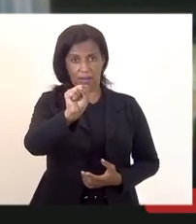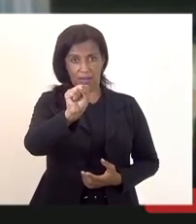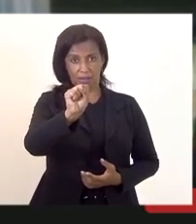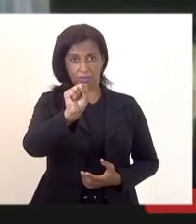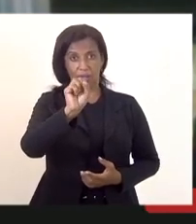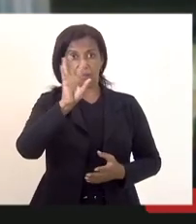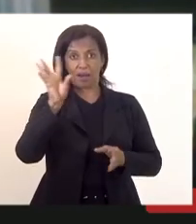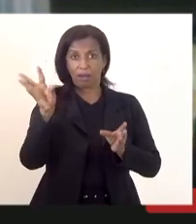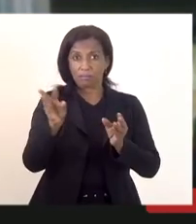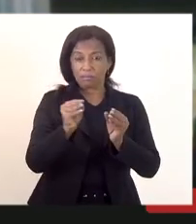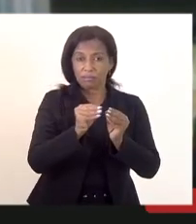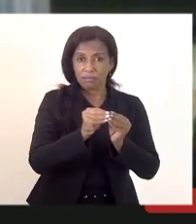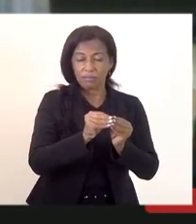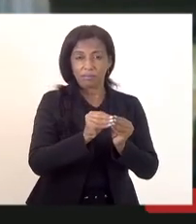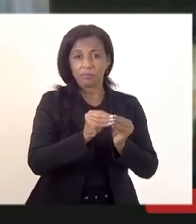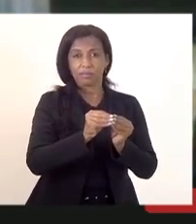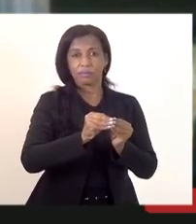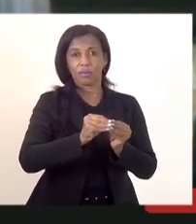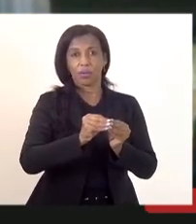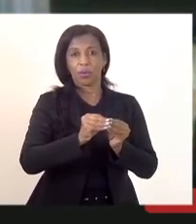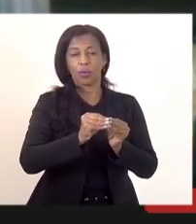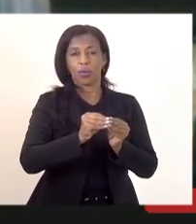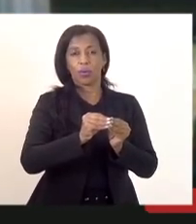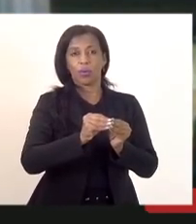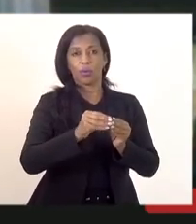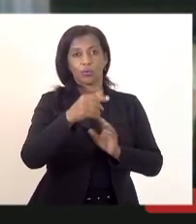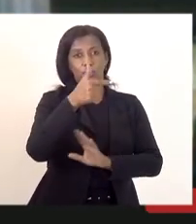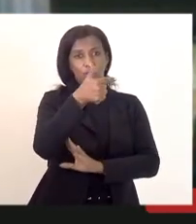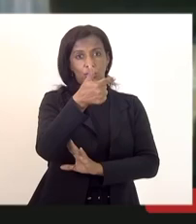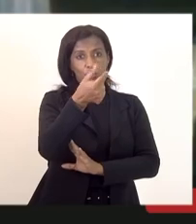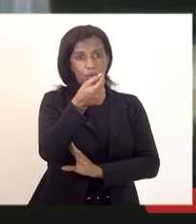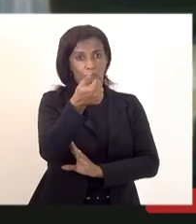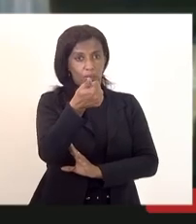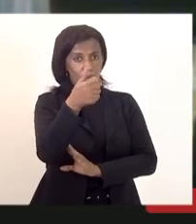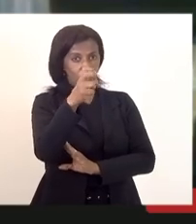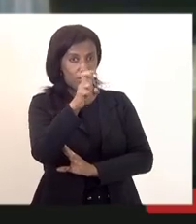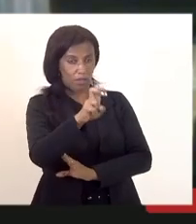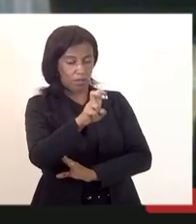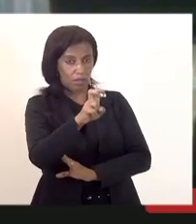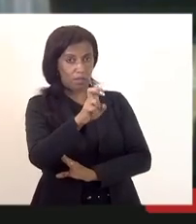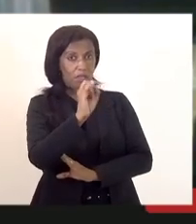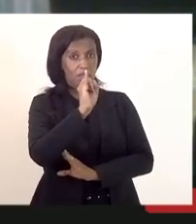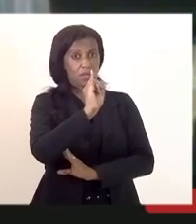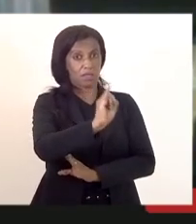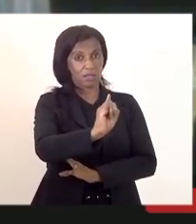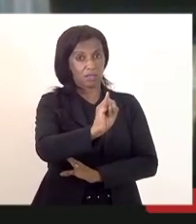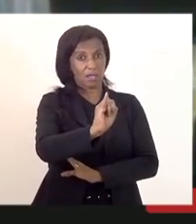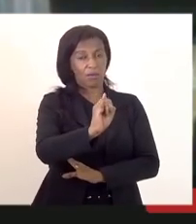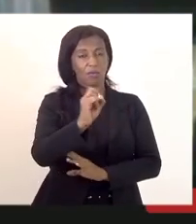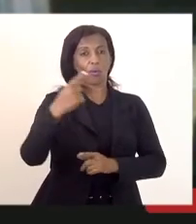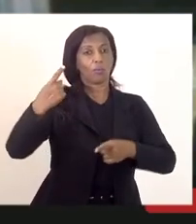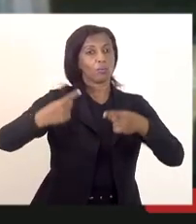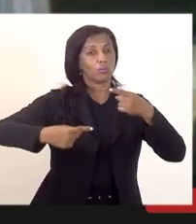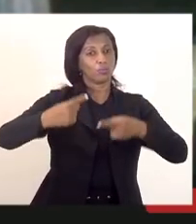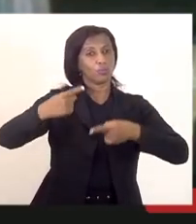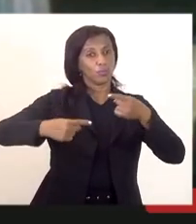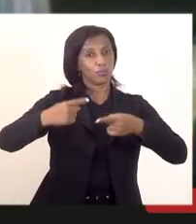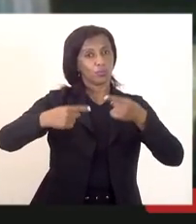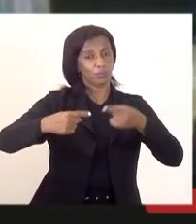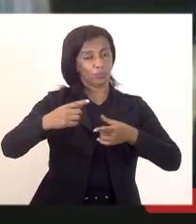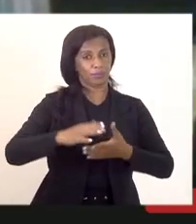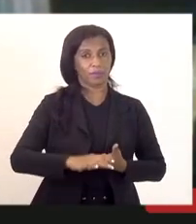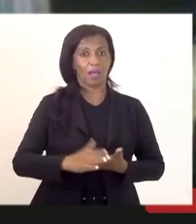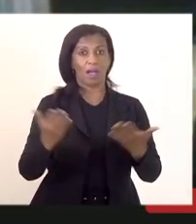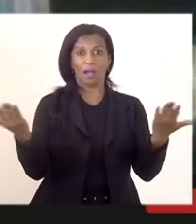complementação do concurso de 2015 no caso de ampla concorrência então não tem como